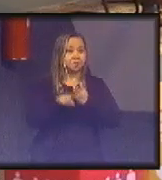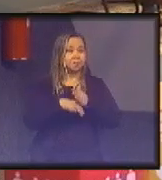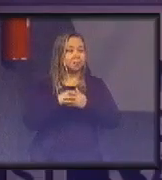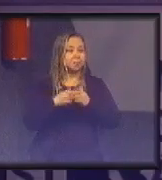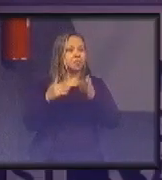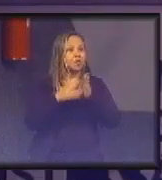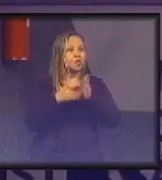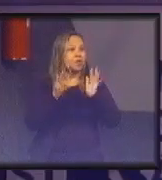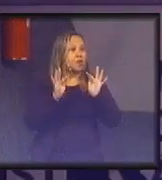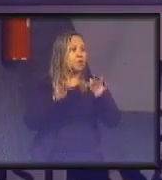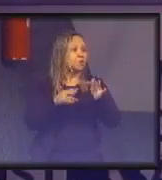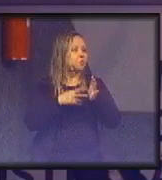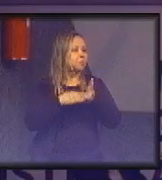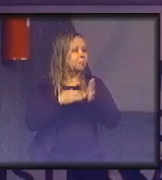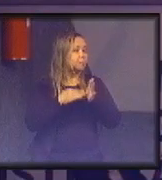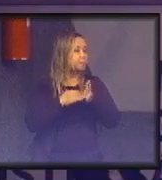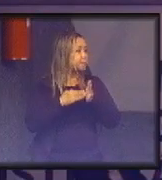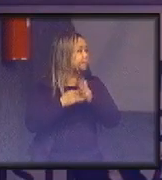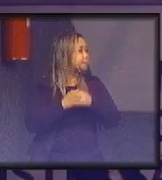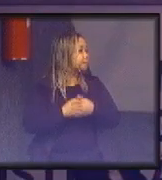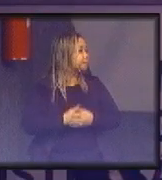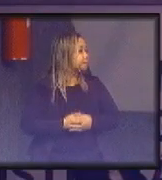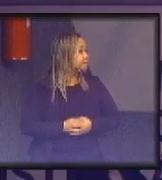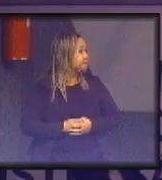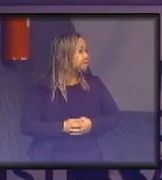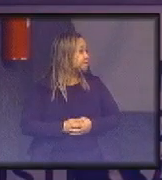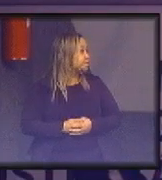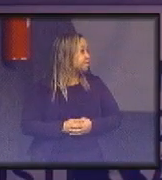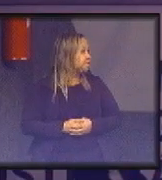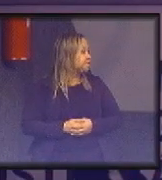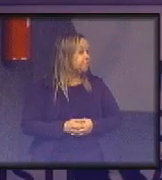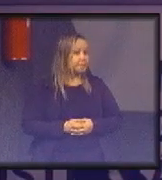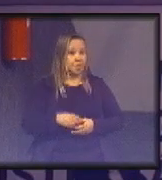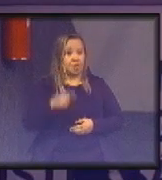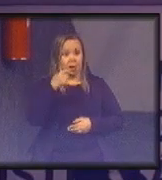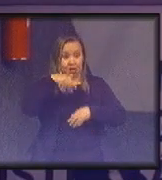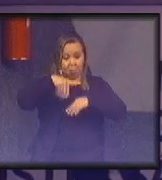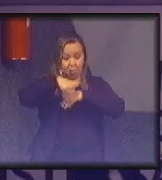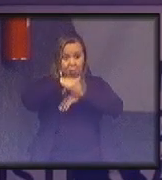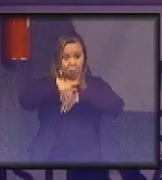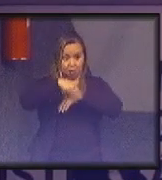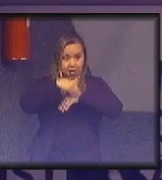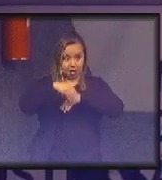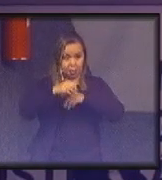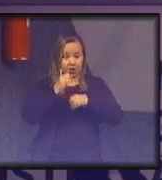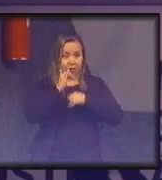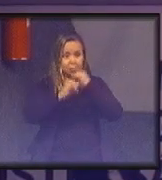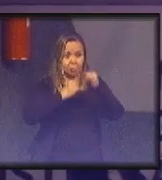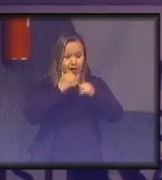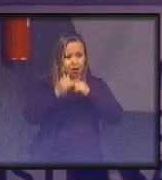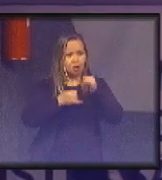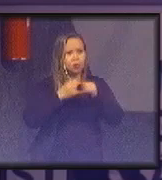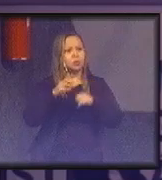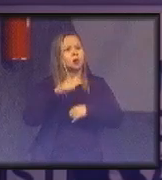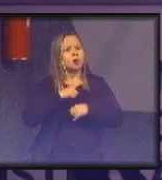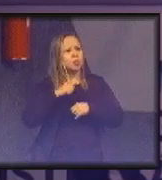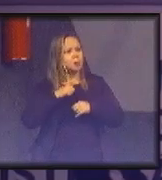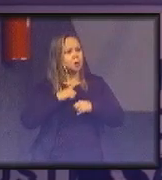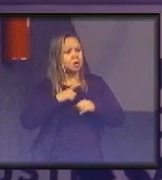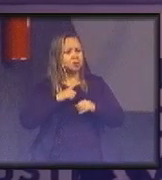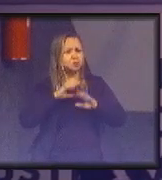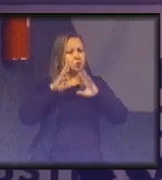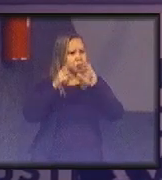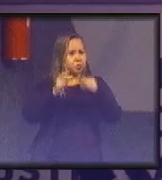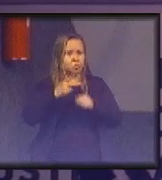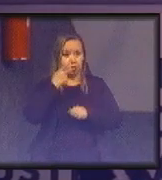A última. Qual é a última lá? Agora? É, naquele endereço da internet tem todos os papers. Tudo que eu falei para